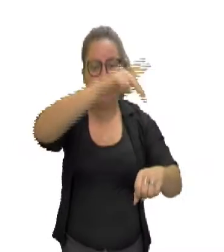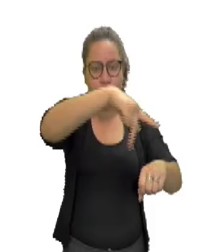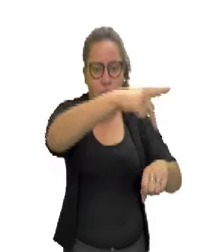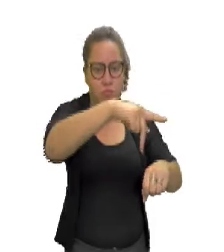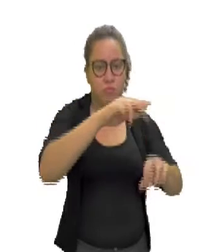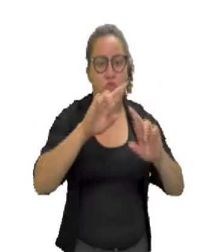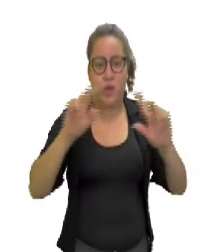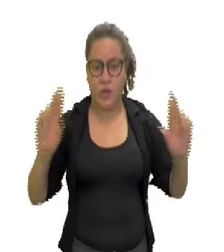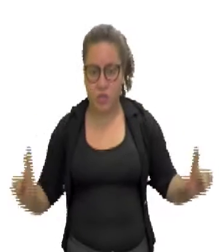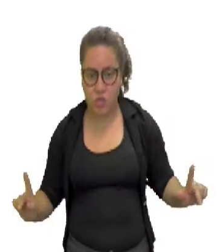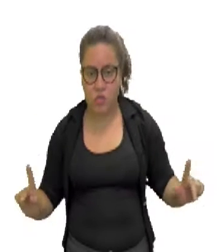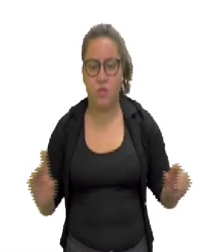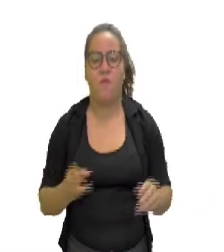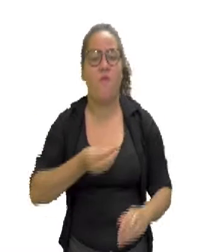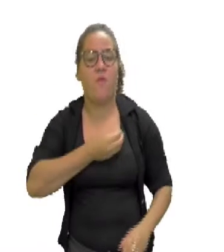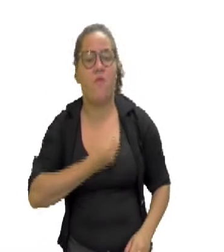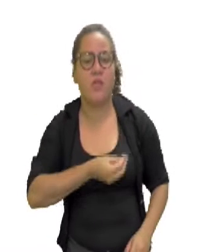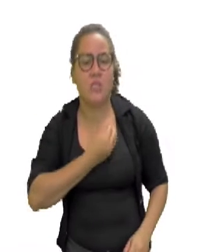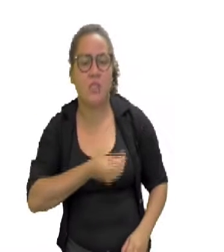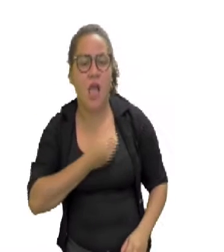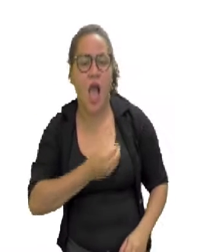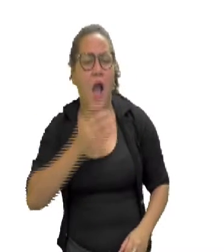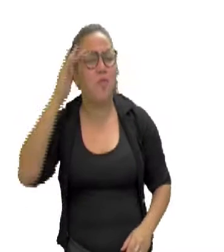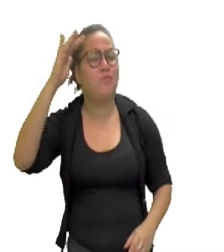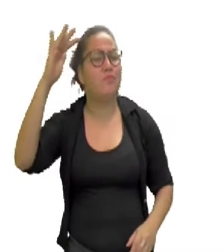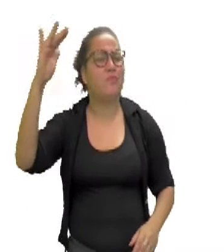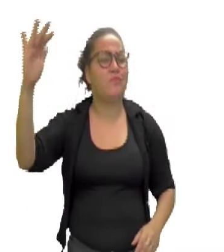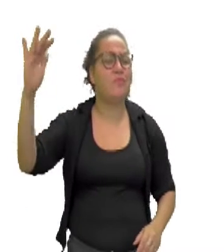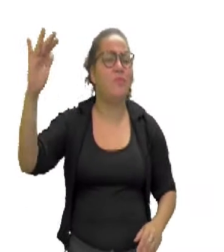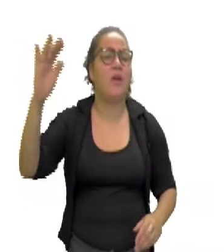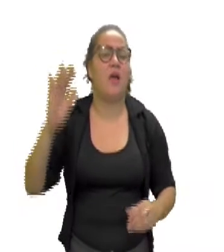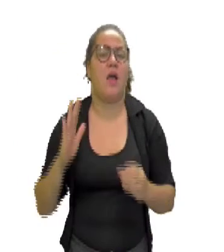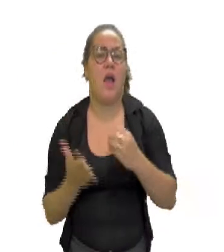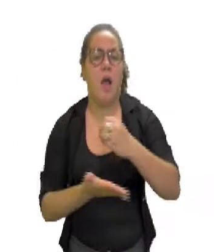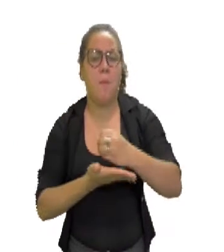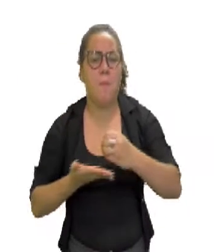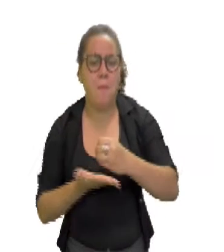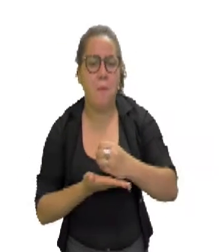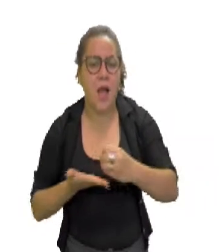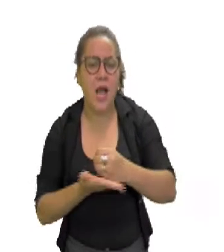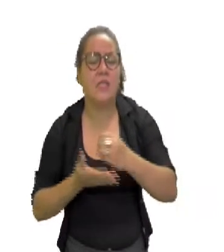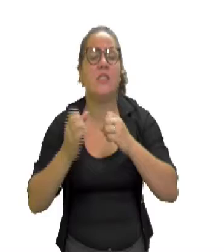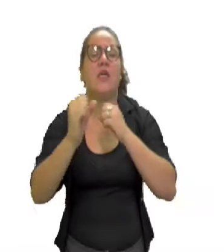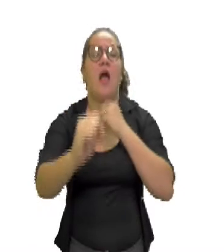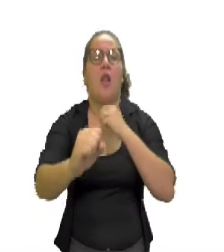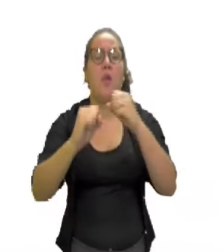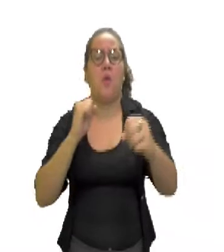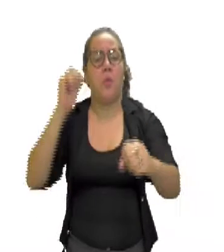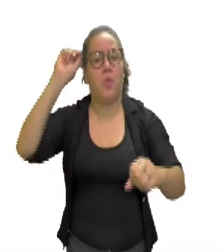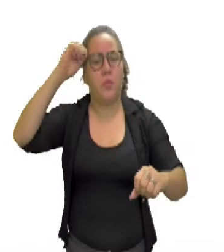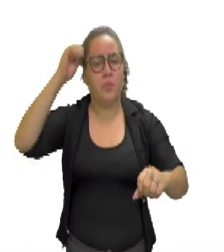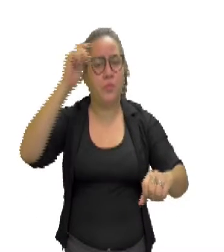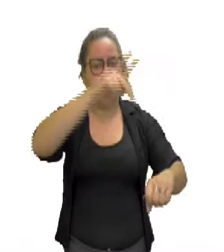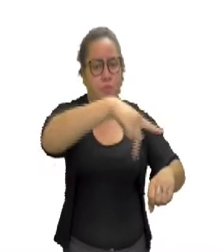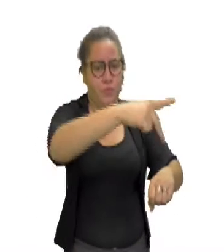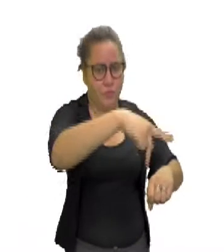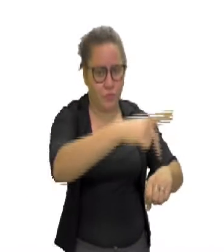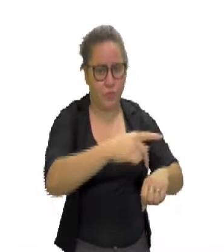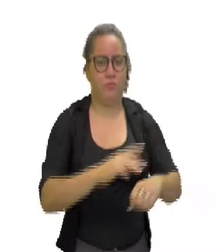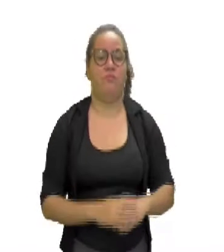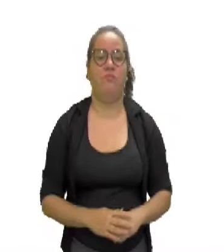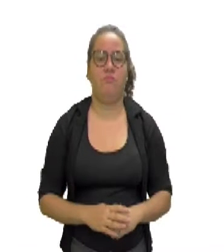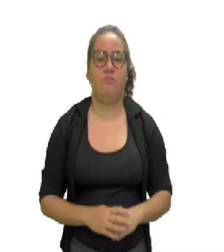Vivenciar de maneira lúdica as estratégias básicas das diferentes lutas de matriz africana.